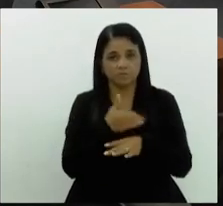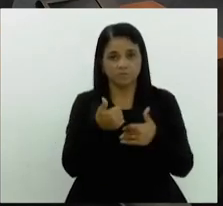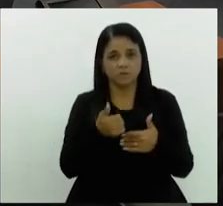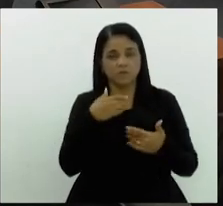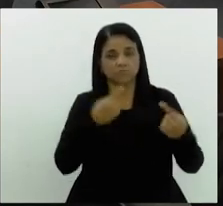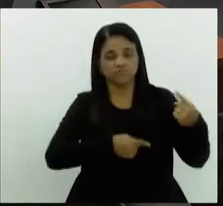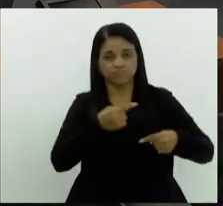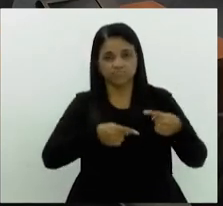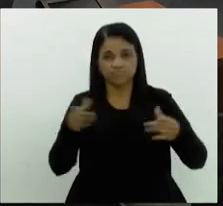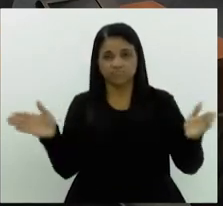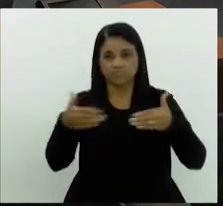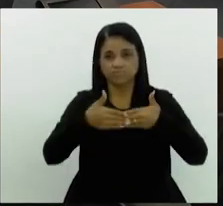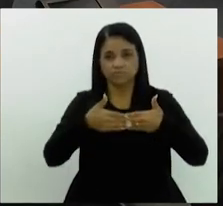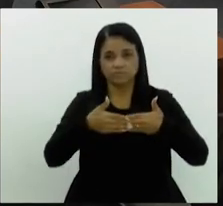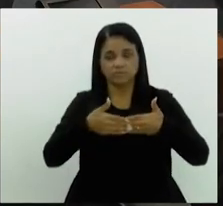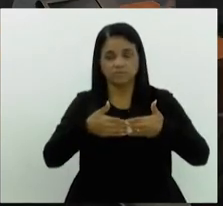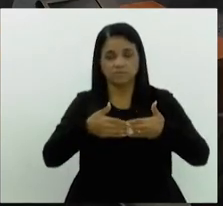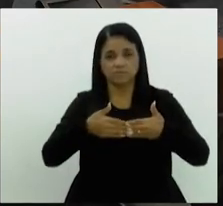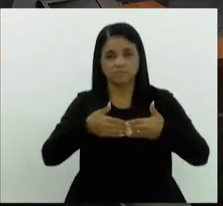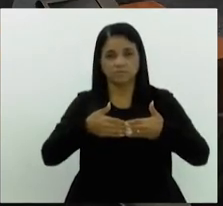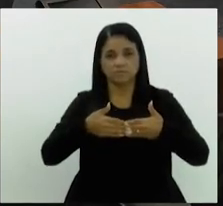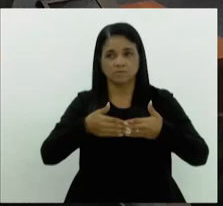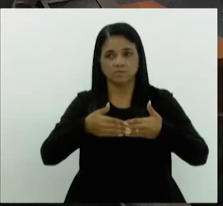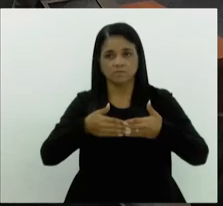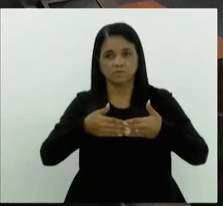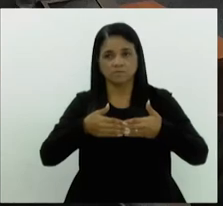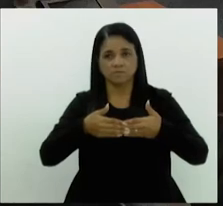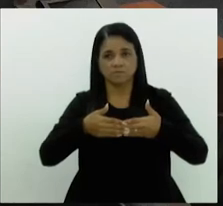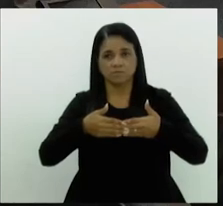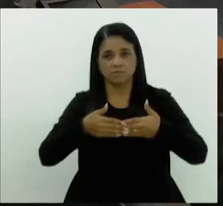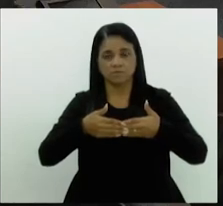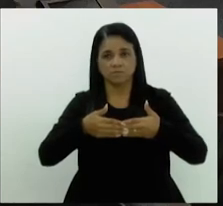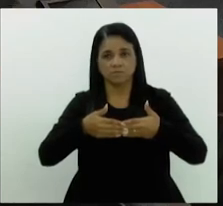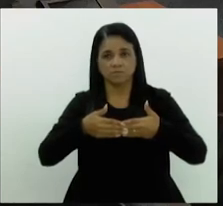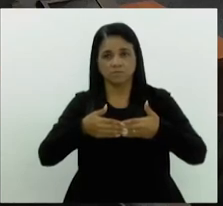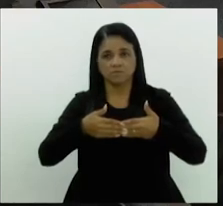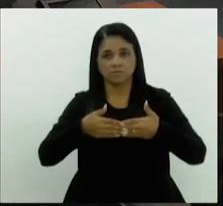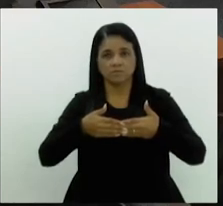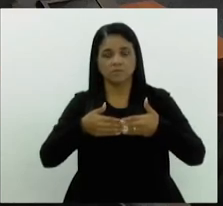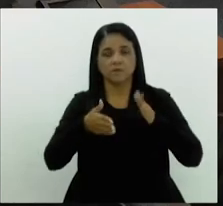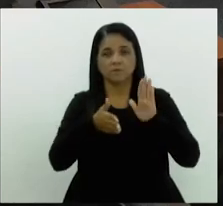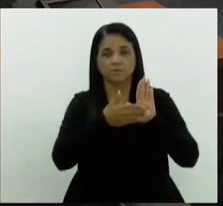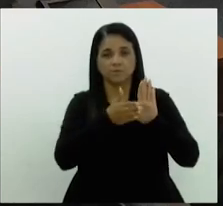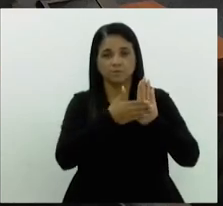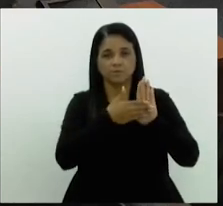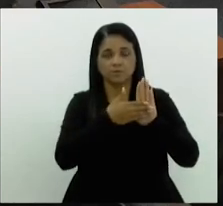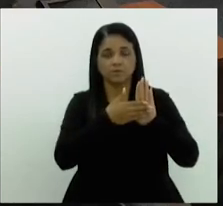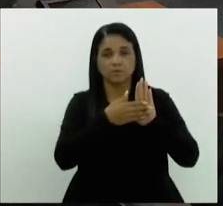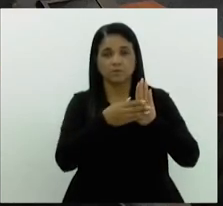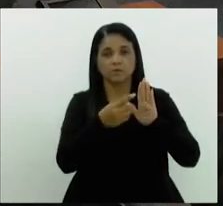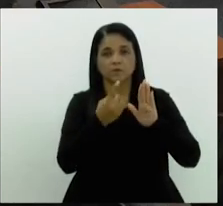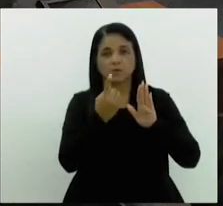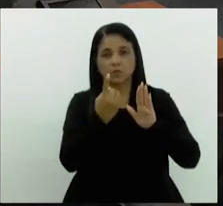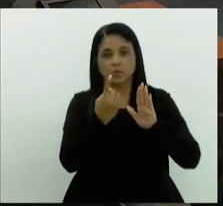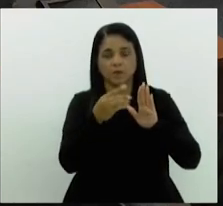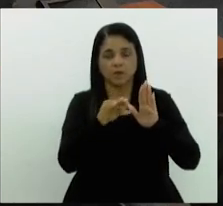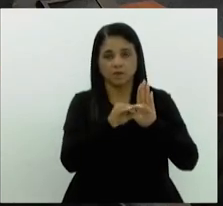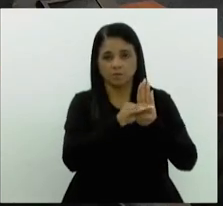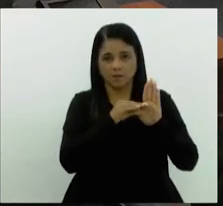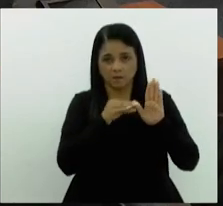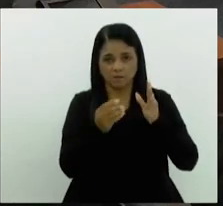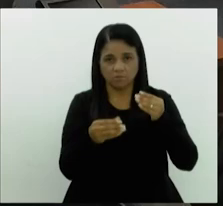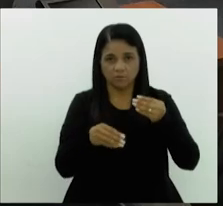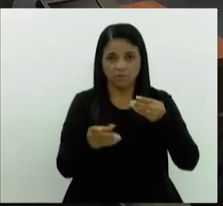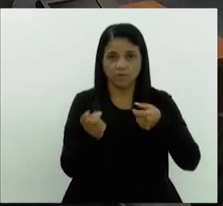havendo mais queira discutir encerrada a discussão a presidente proposta recebeu uma emenda e